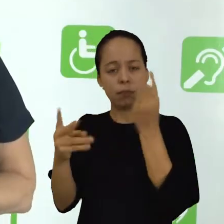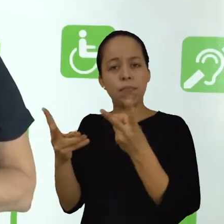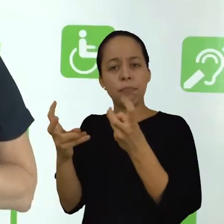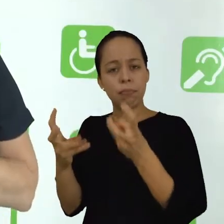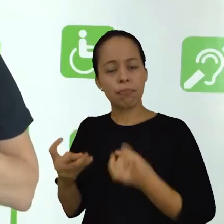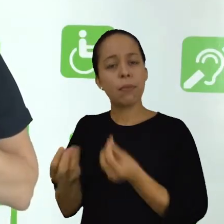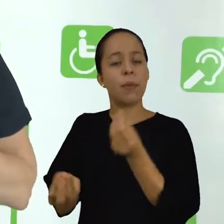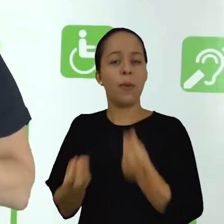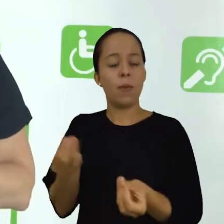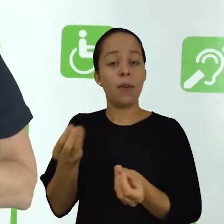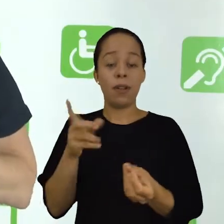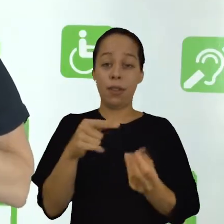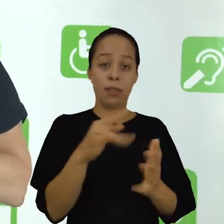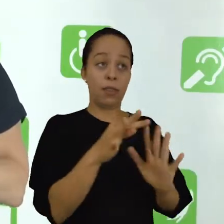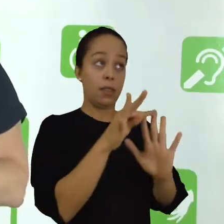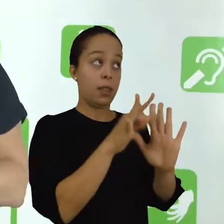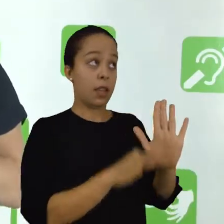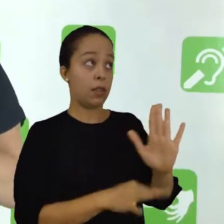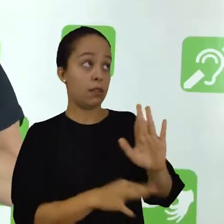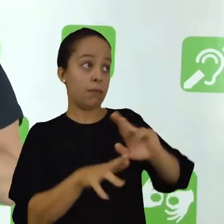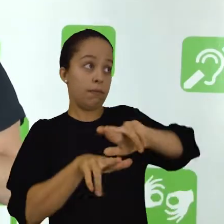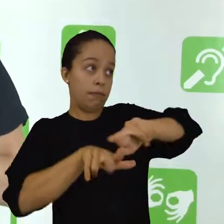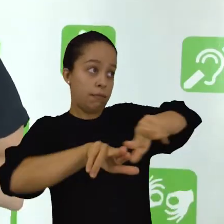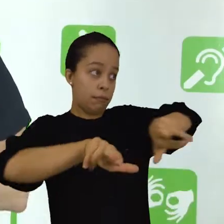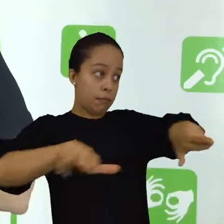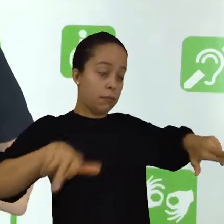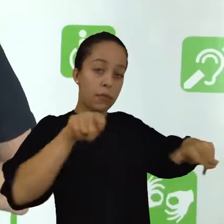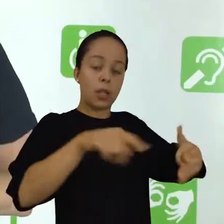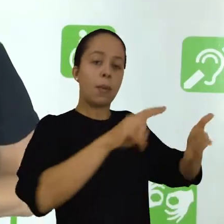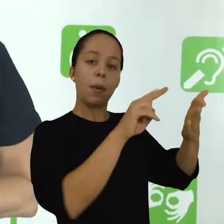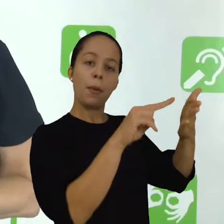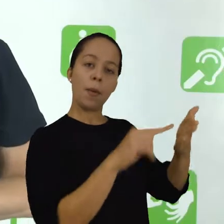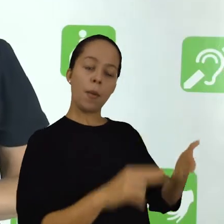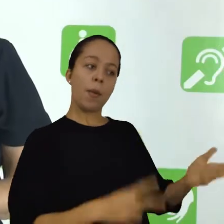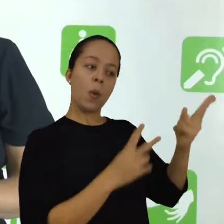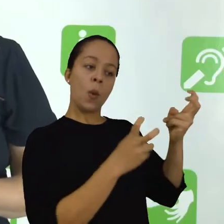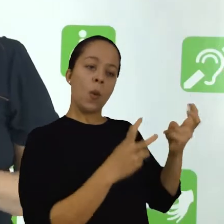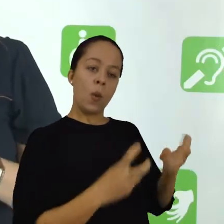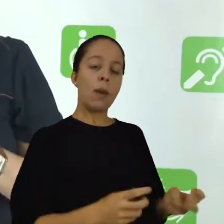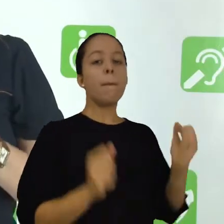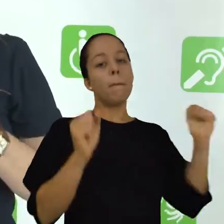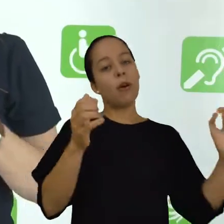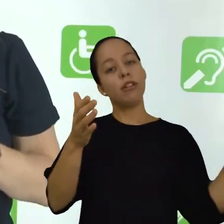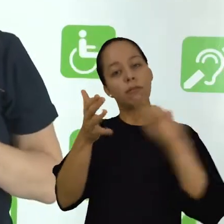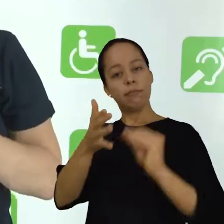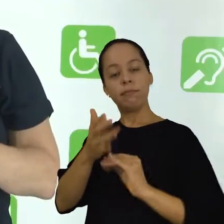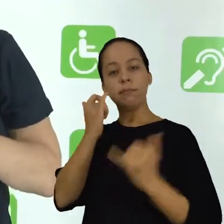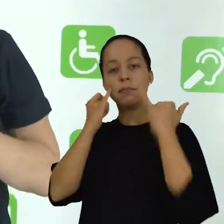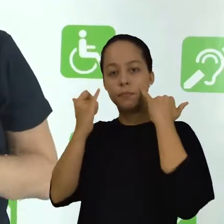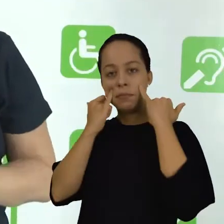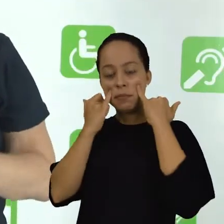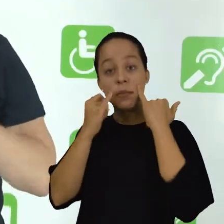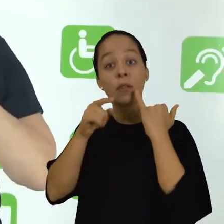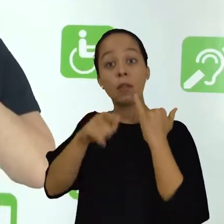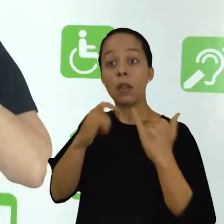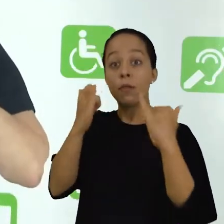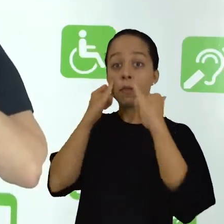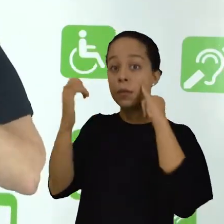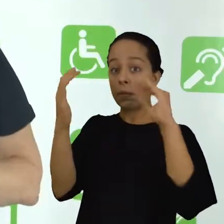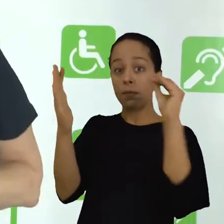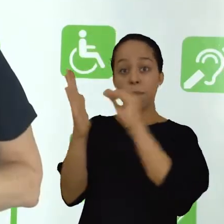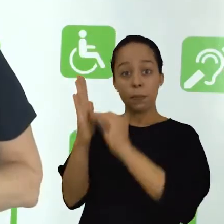que você obtém na leitura de textos de autores variados. O objetivo seu é